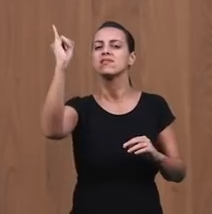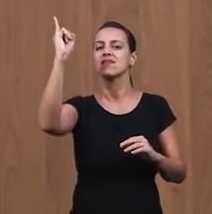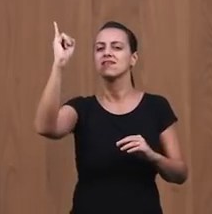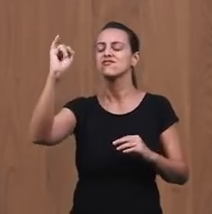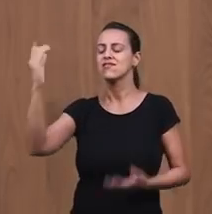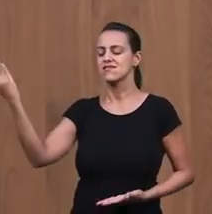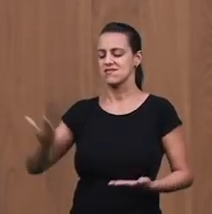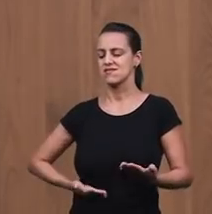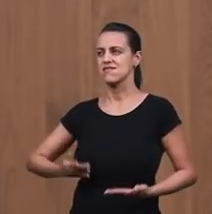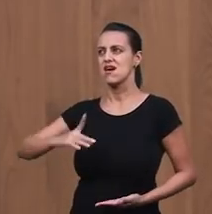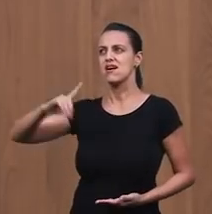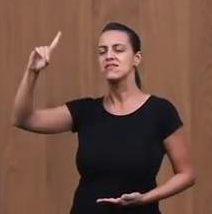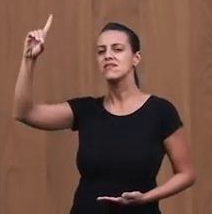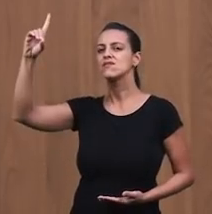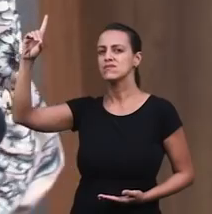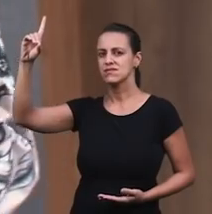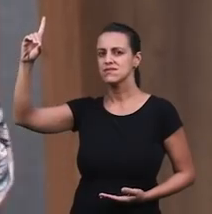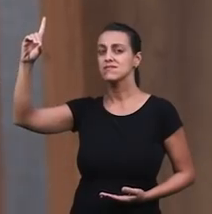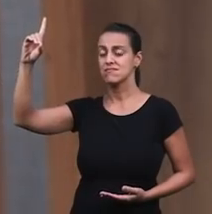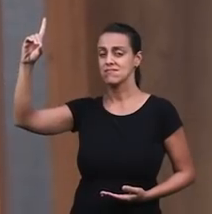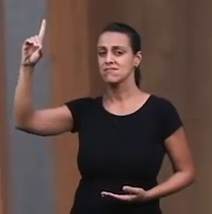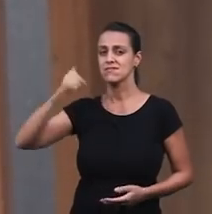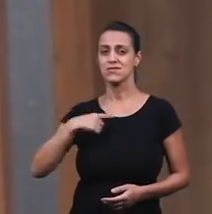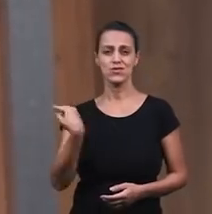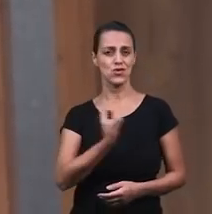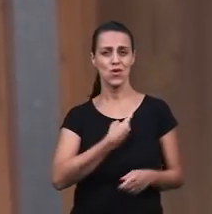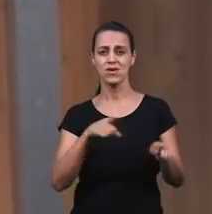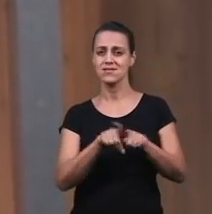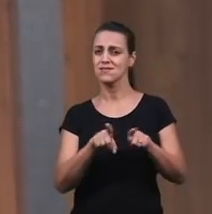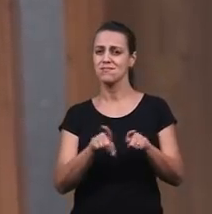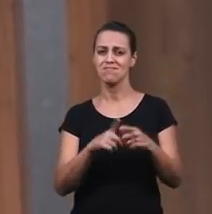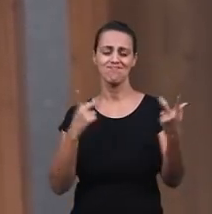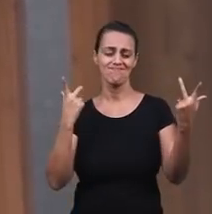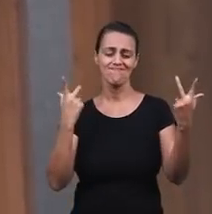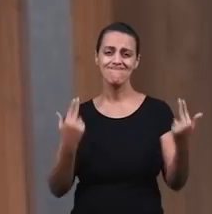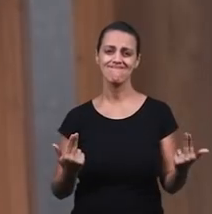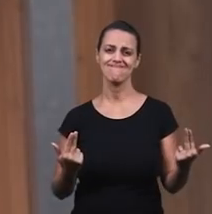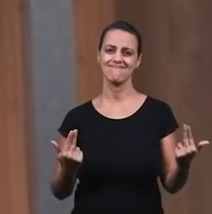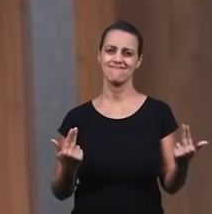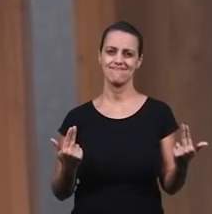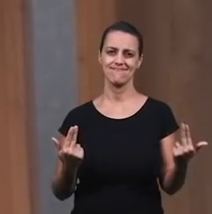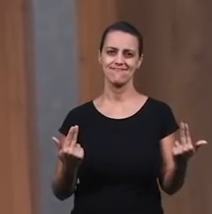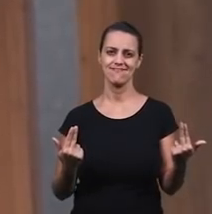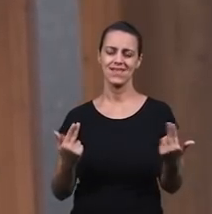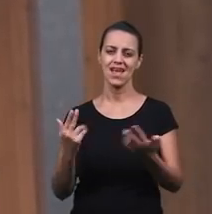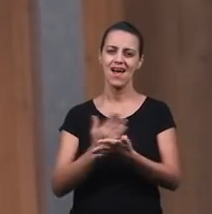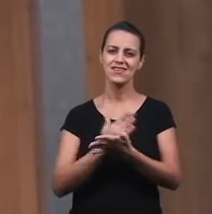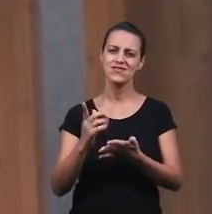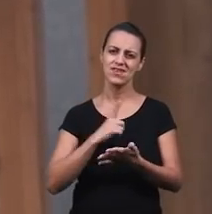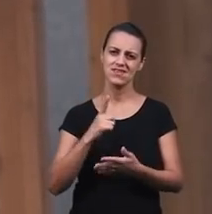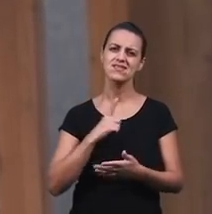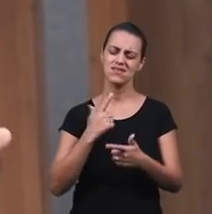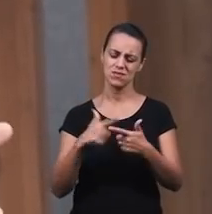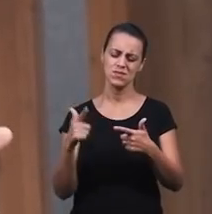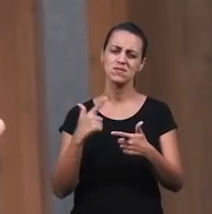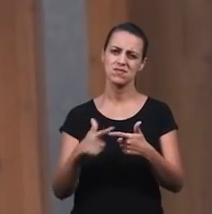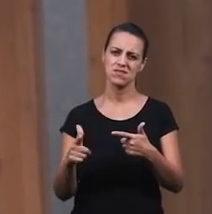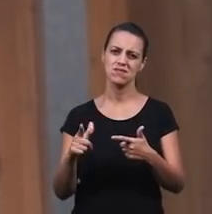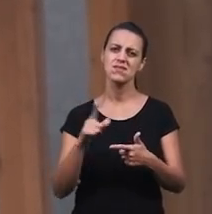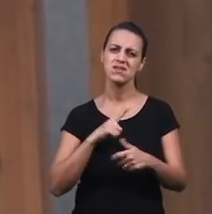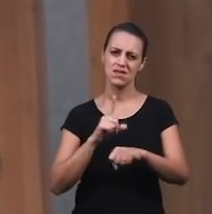servindo a Deus Para nós também é assim Às vezes passamos por lutas Por momentos